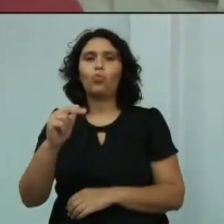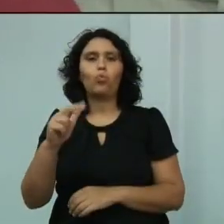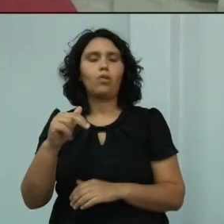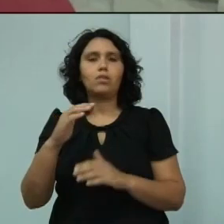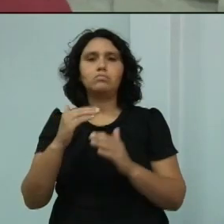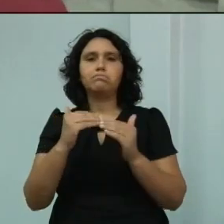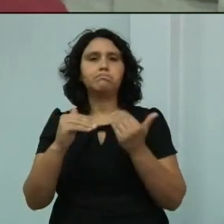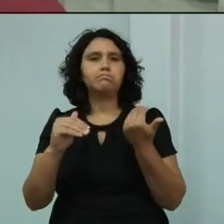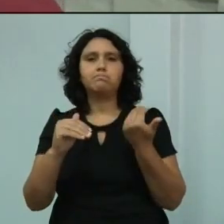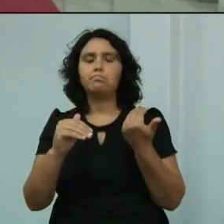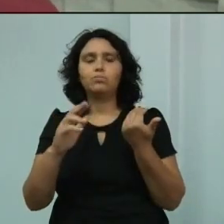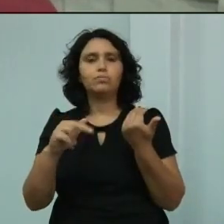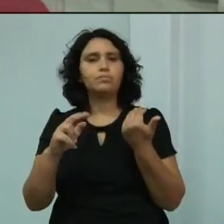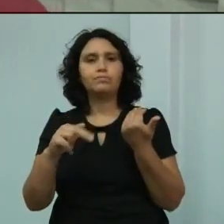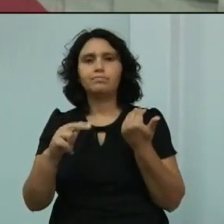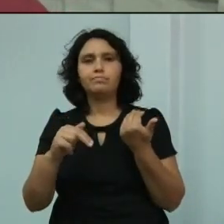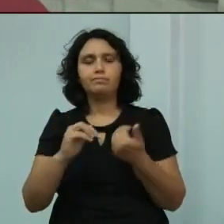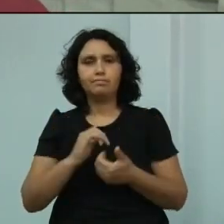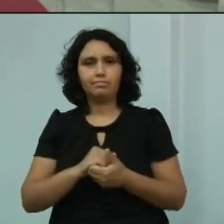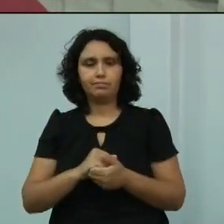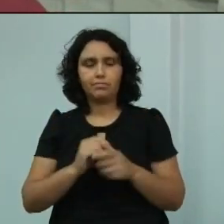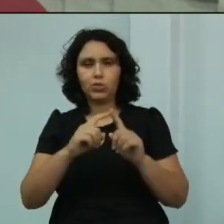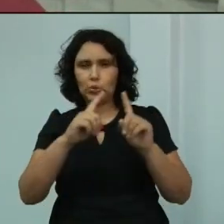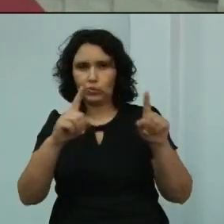a um funcionário público. Nunca.